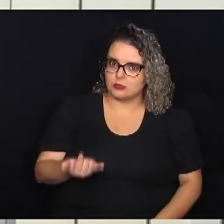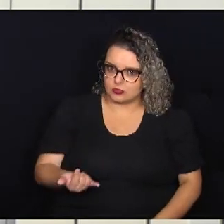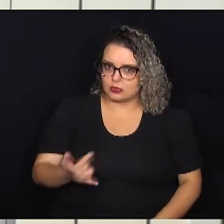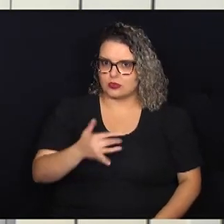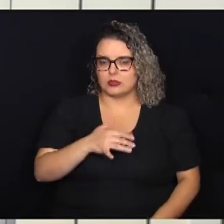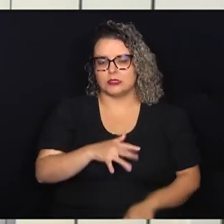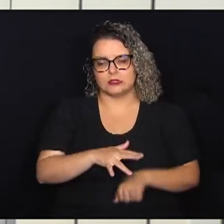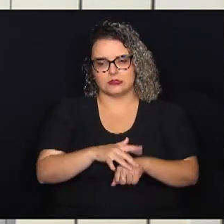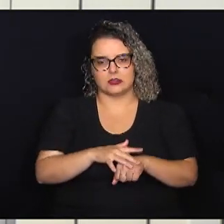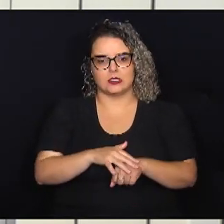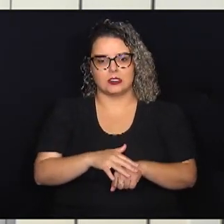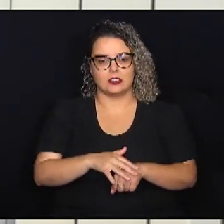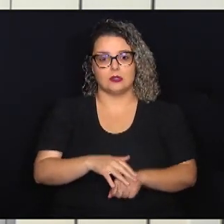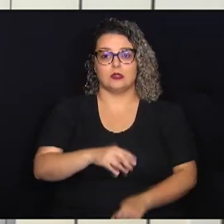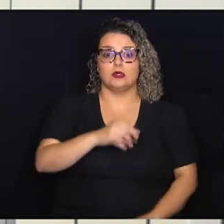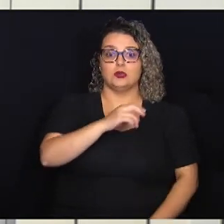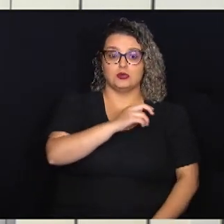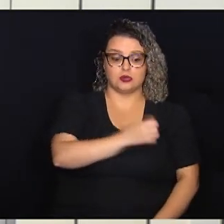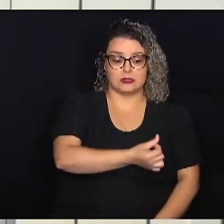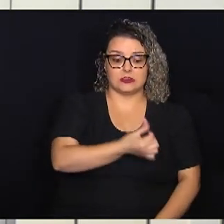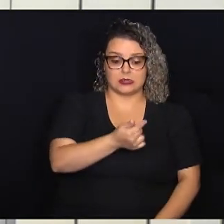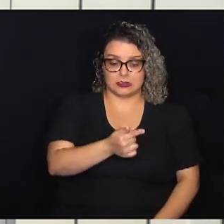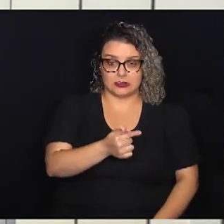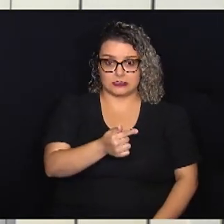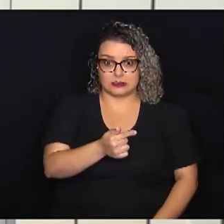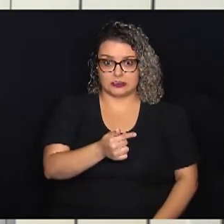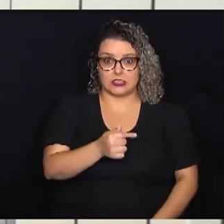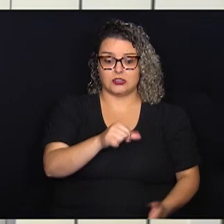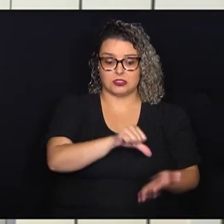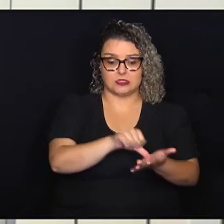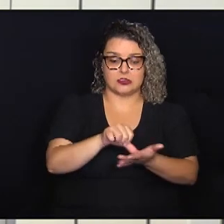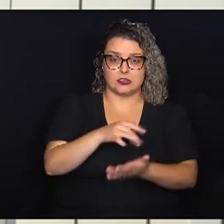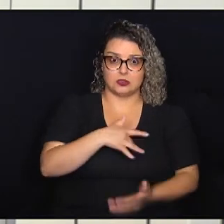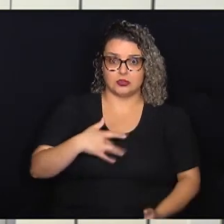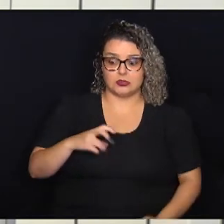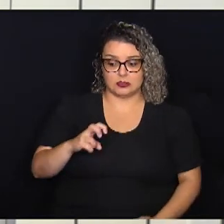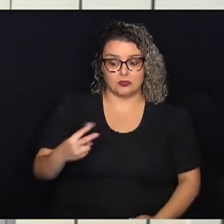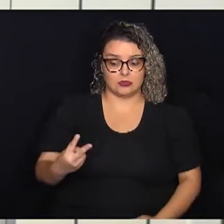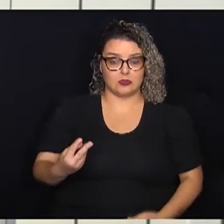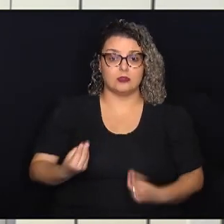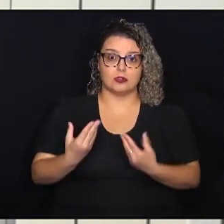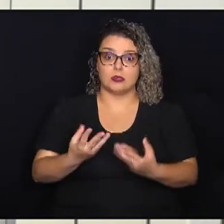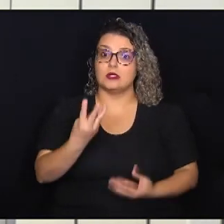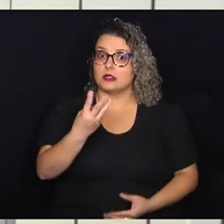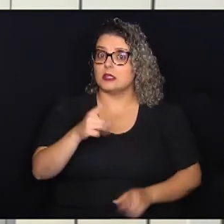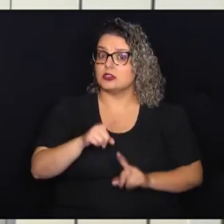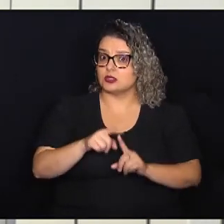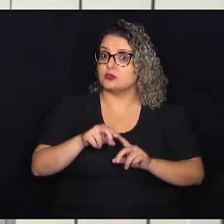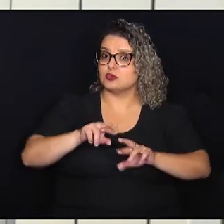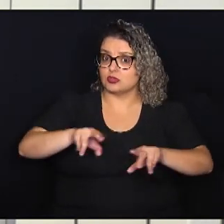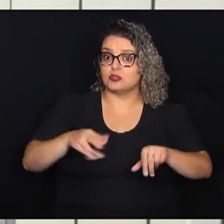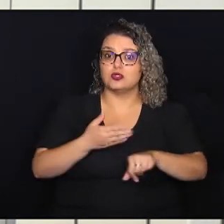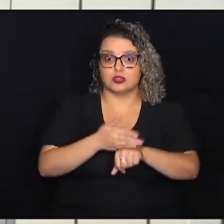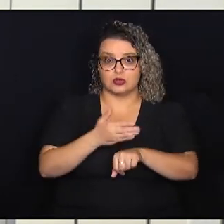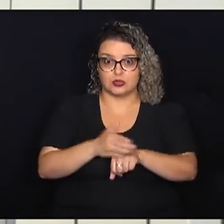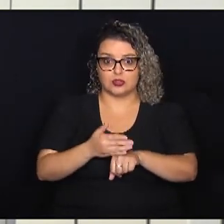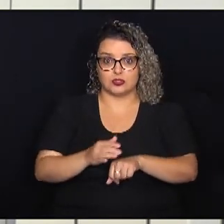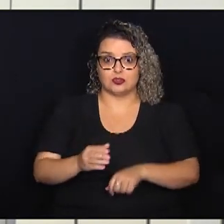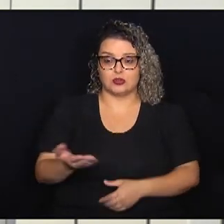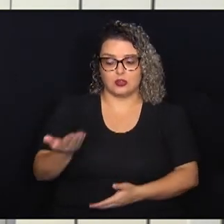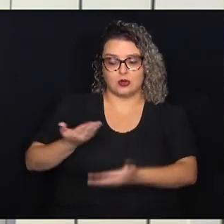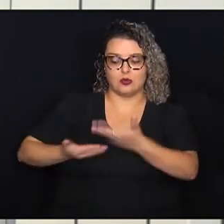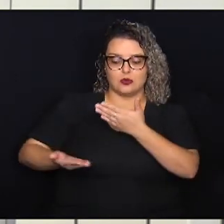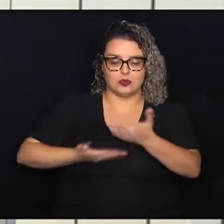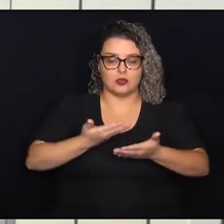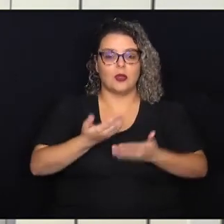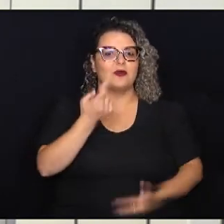dos 67 centros de saúde oferecem ao menos três tipos diferentes de práticas integrativas.